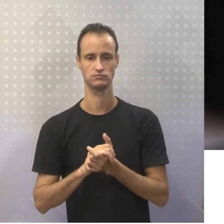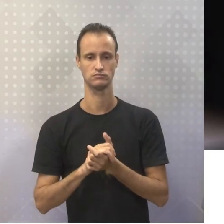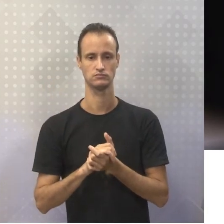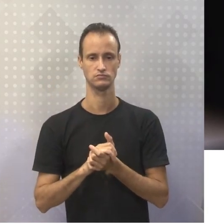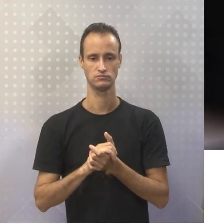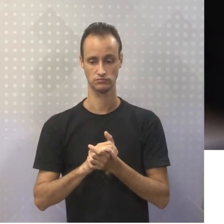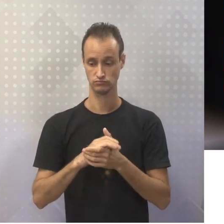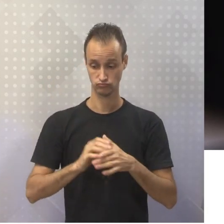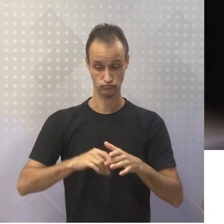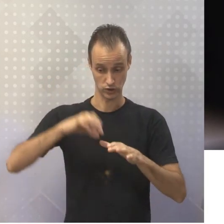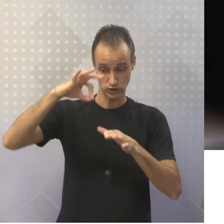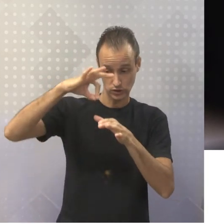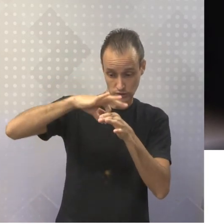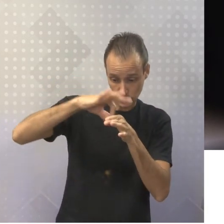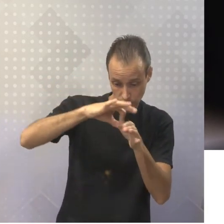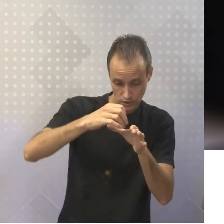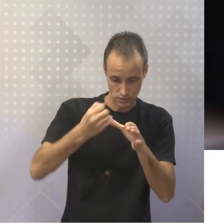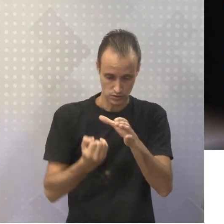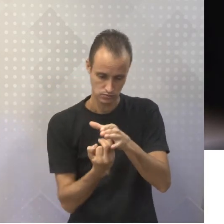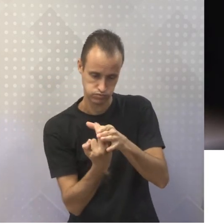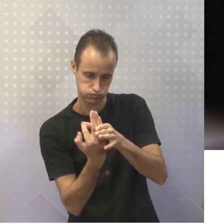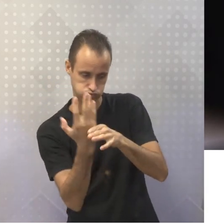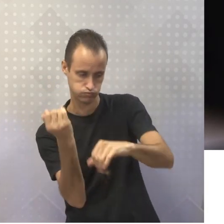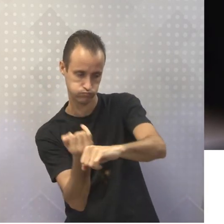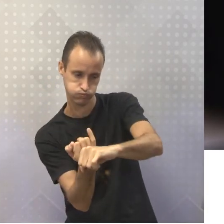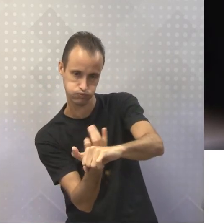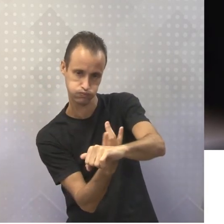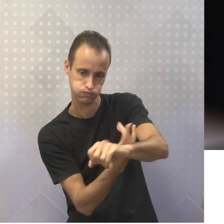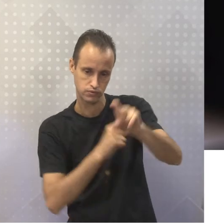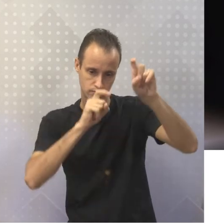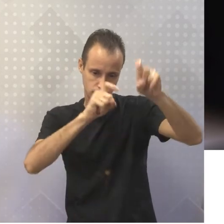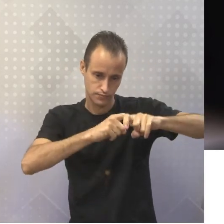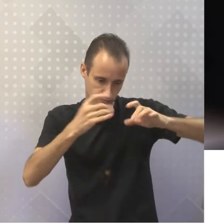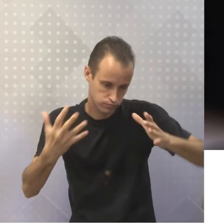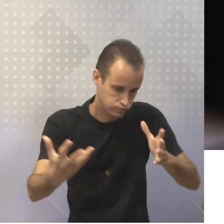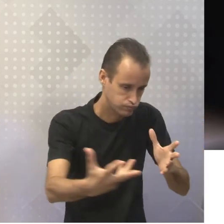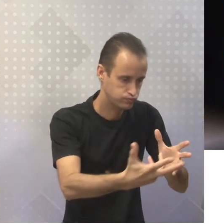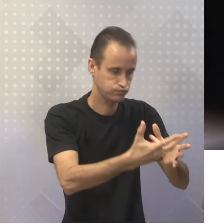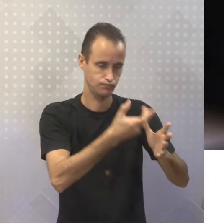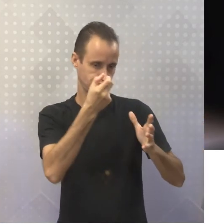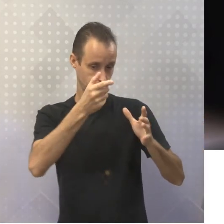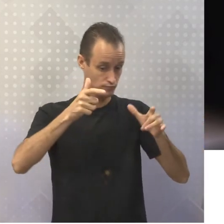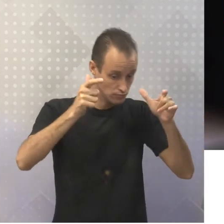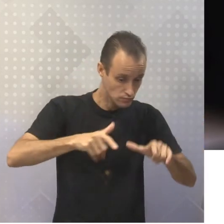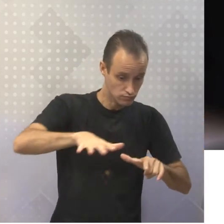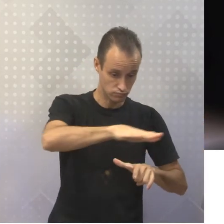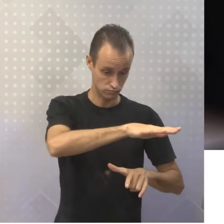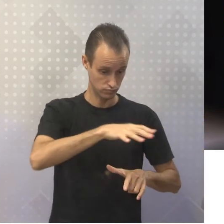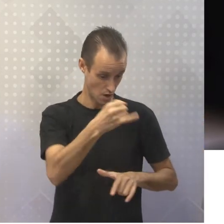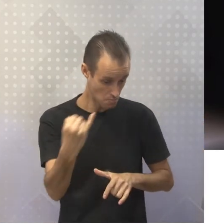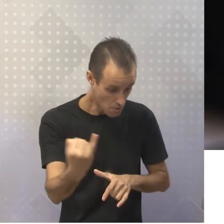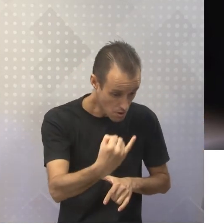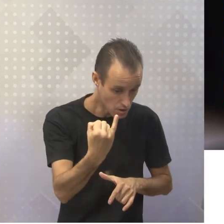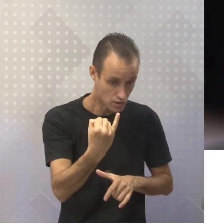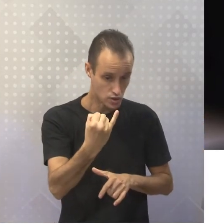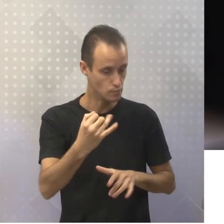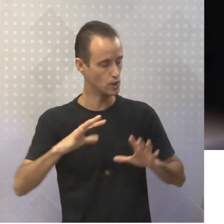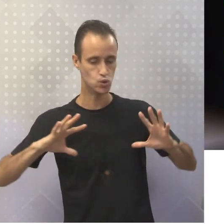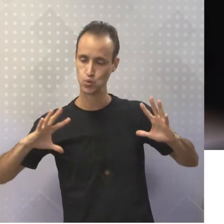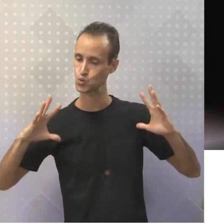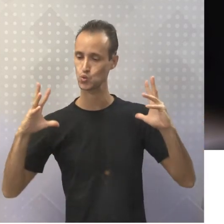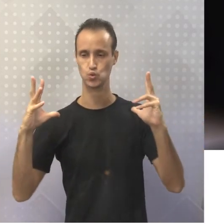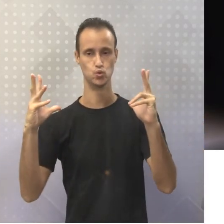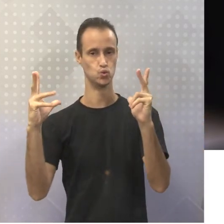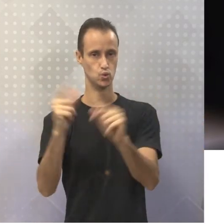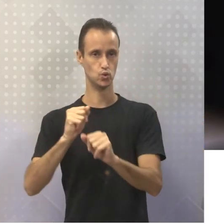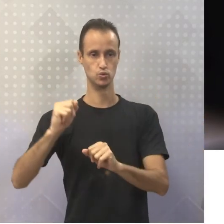seja, a produção que está lá naquela região, ela é relevante não apenas só para aquela região, mas para a nação